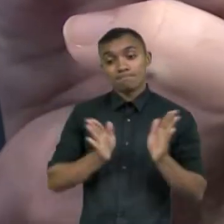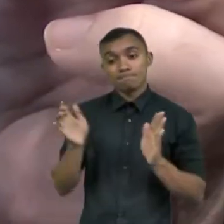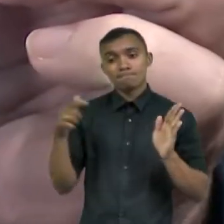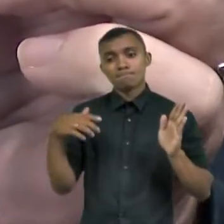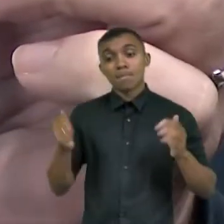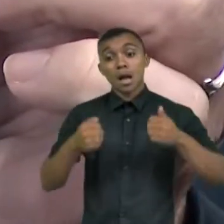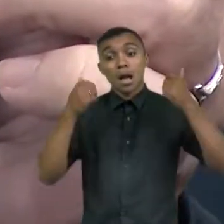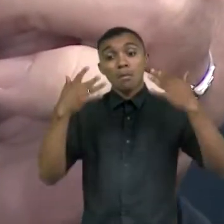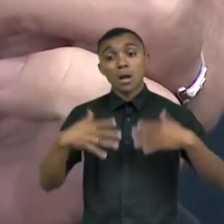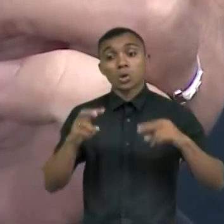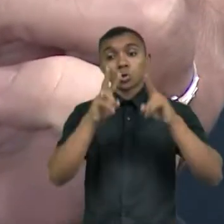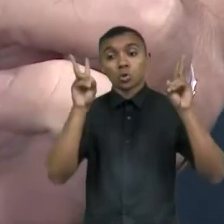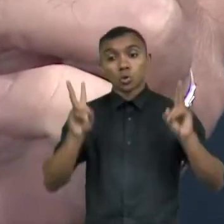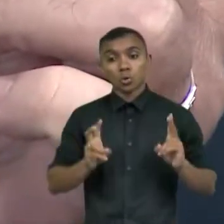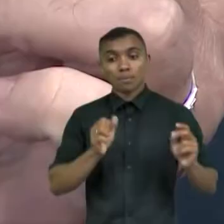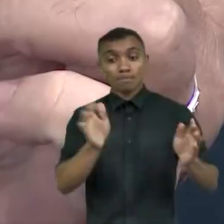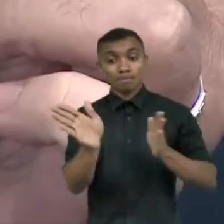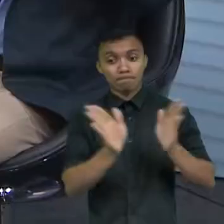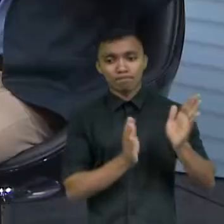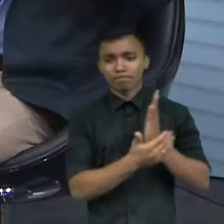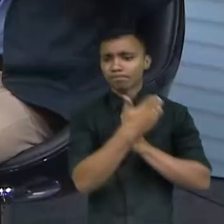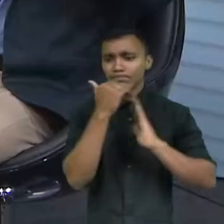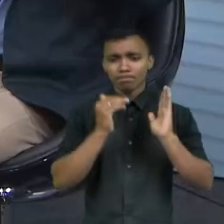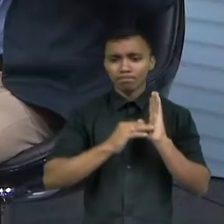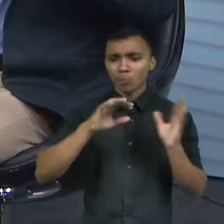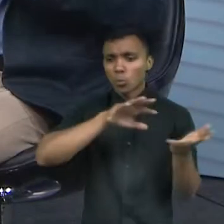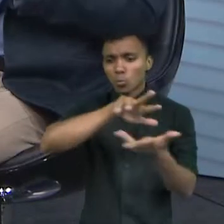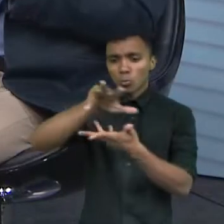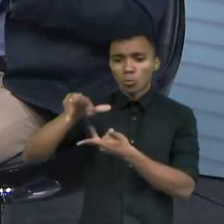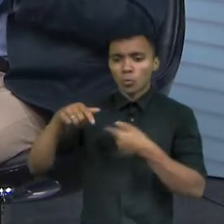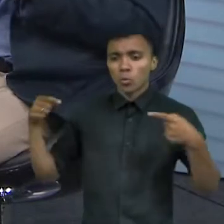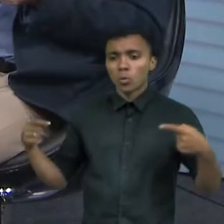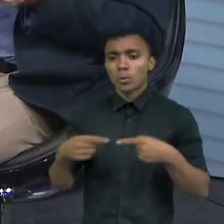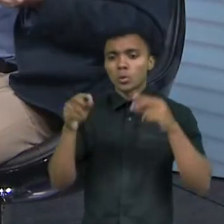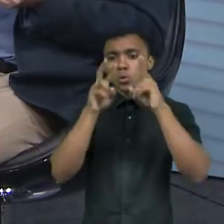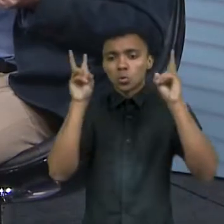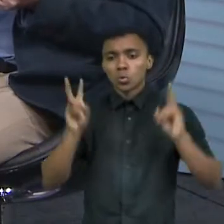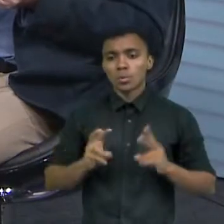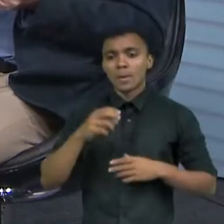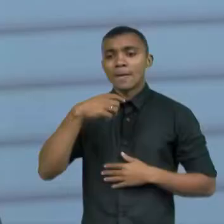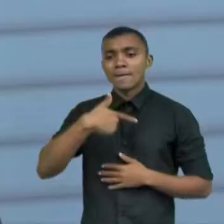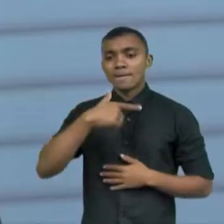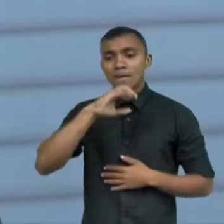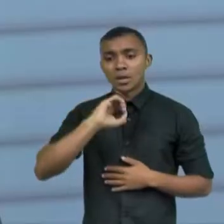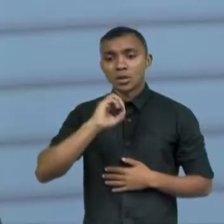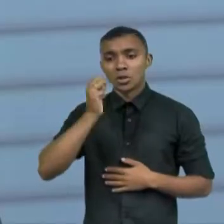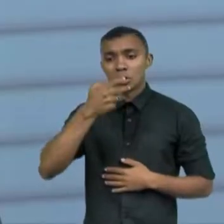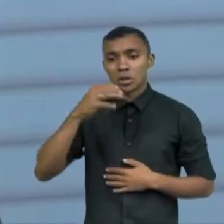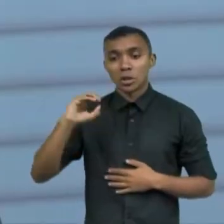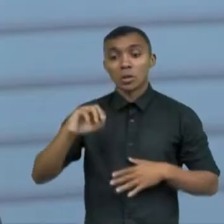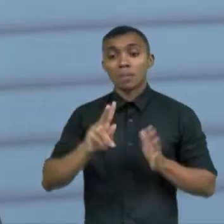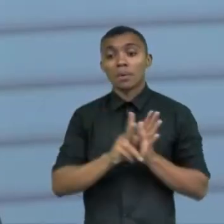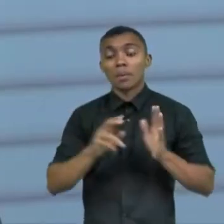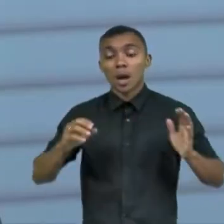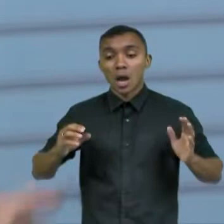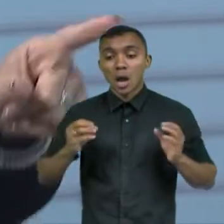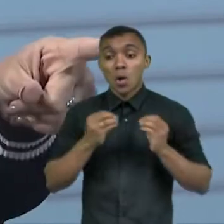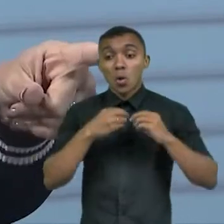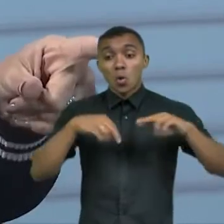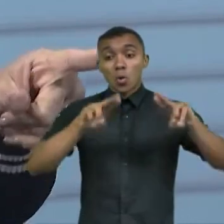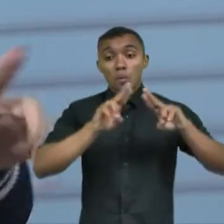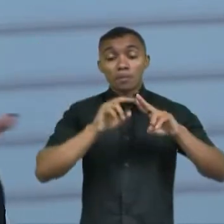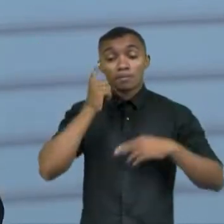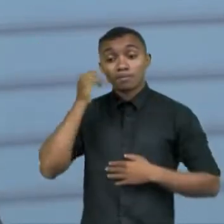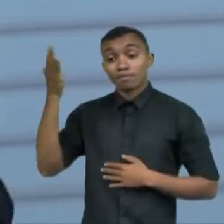acessibilidade de uma forma geral no mundo que envolve a agenda 20 e 30 da ONU e esse